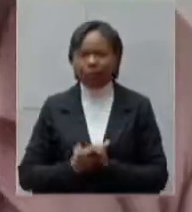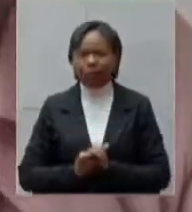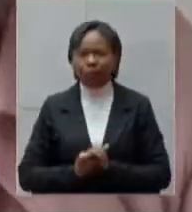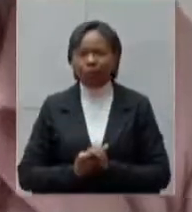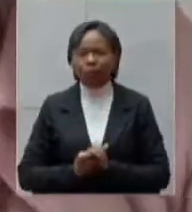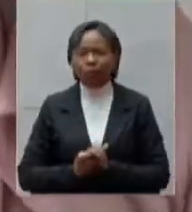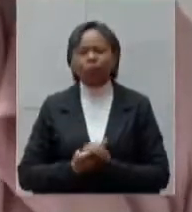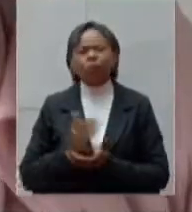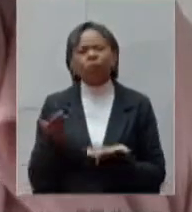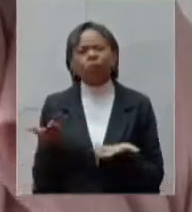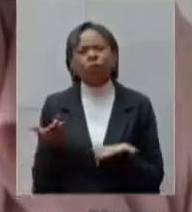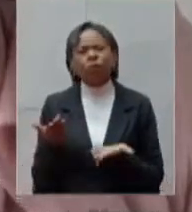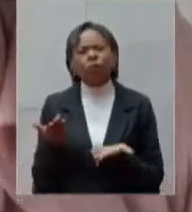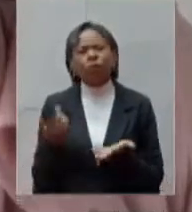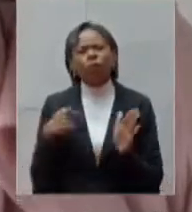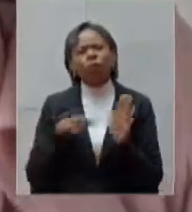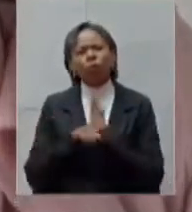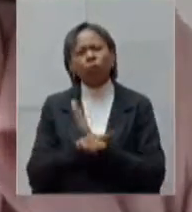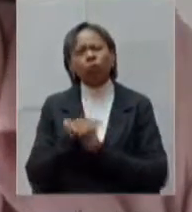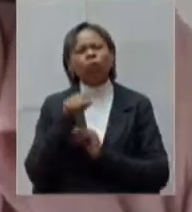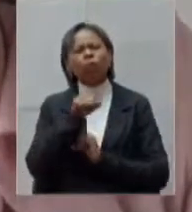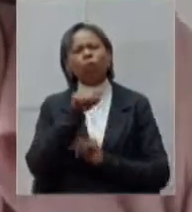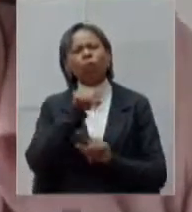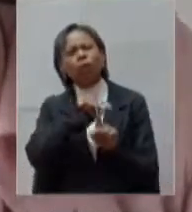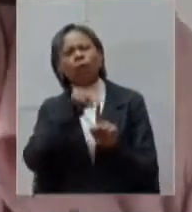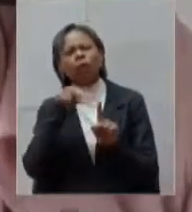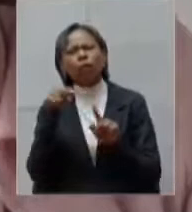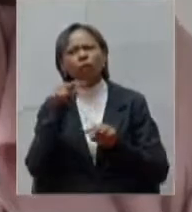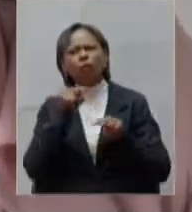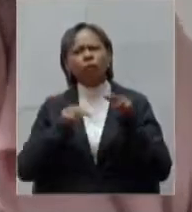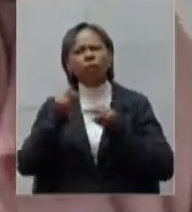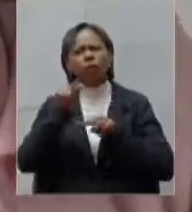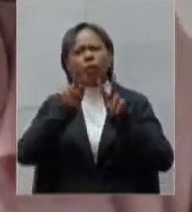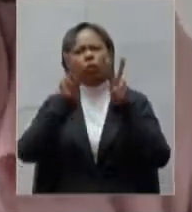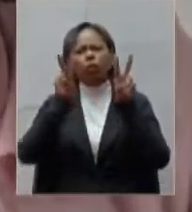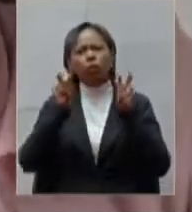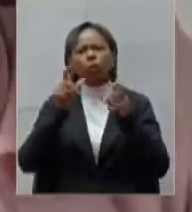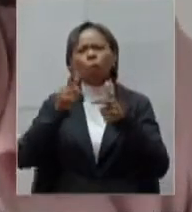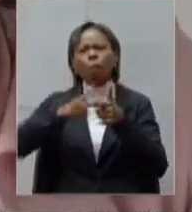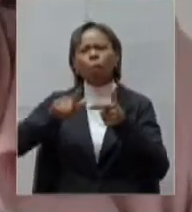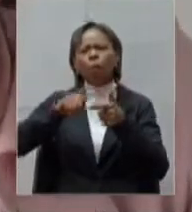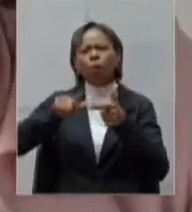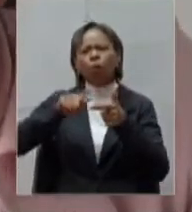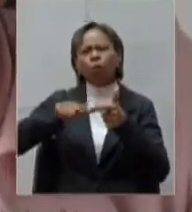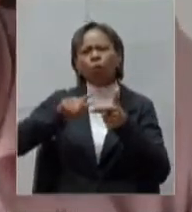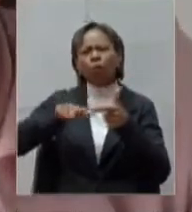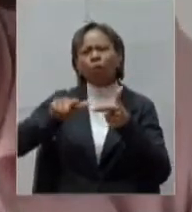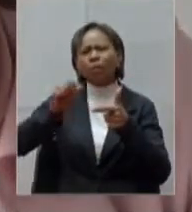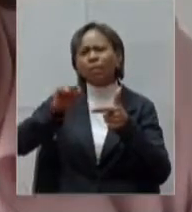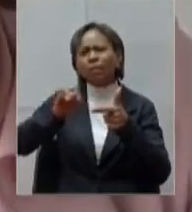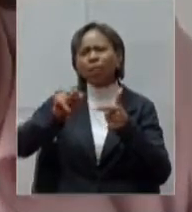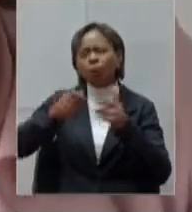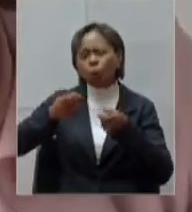qual a sua visão sobre as consequências da reabertura do comércio